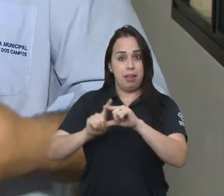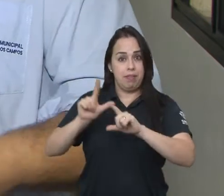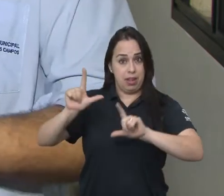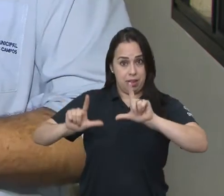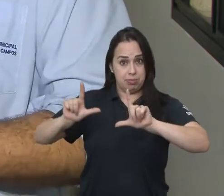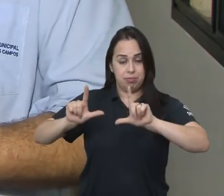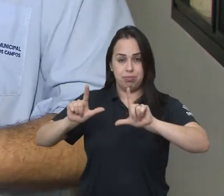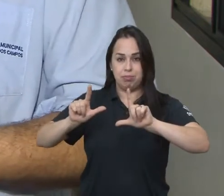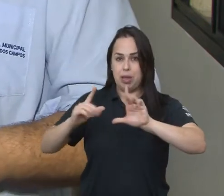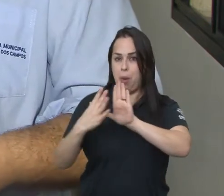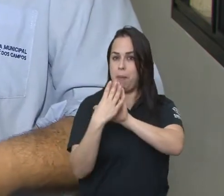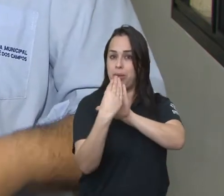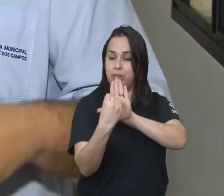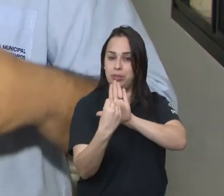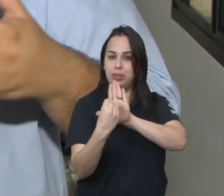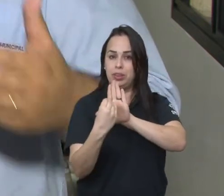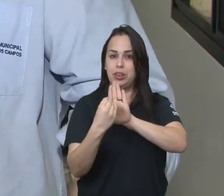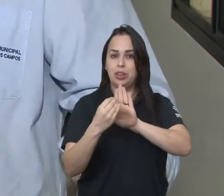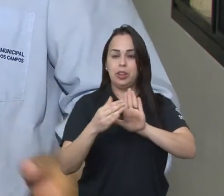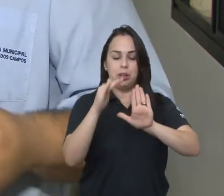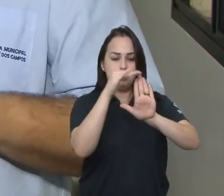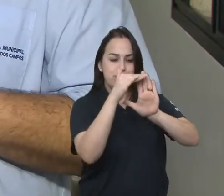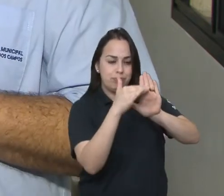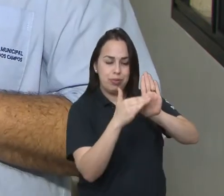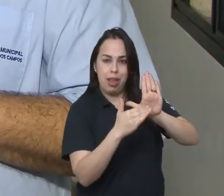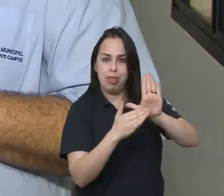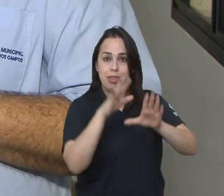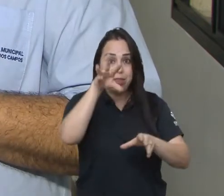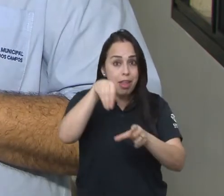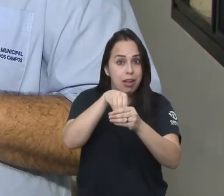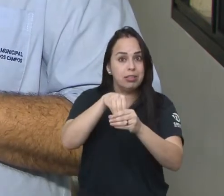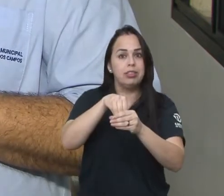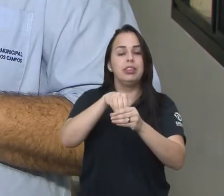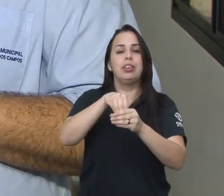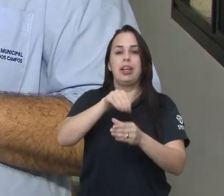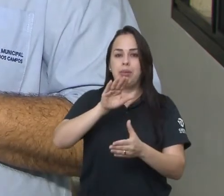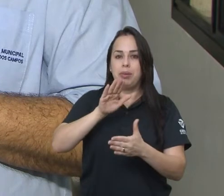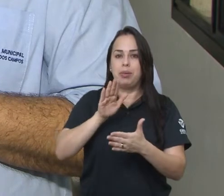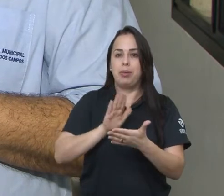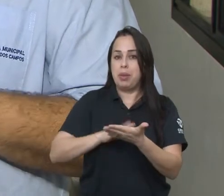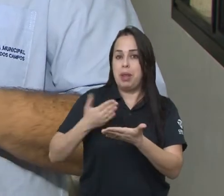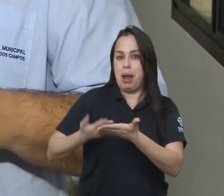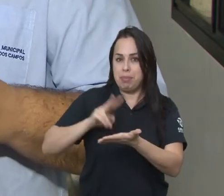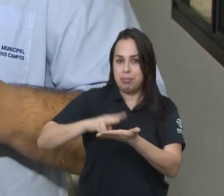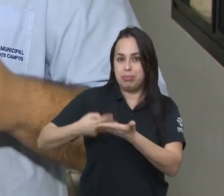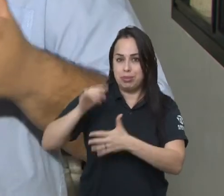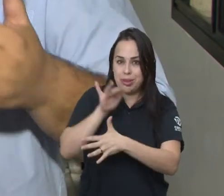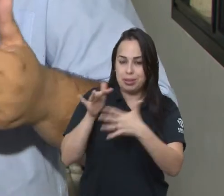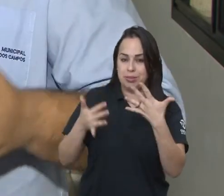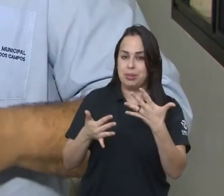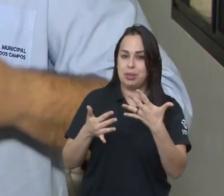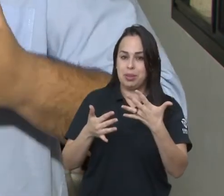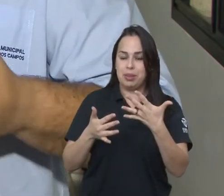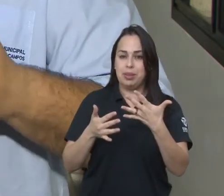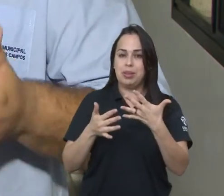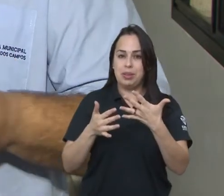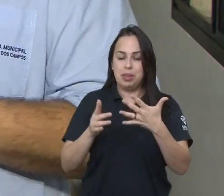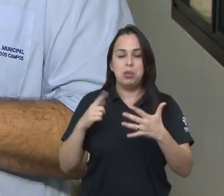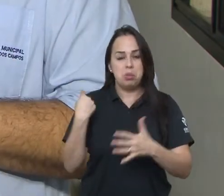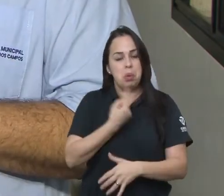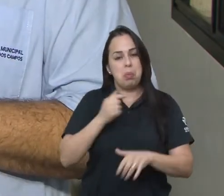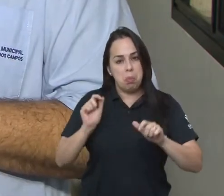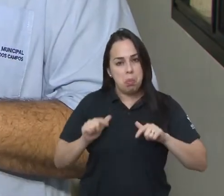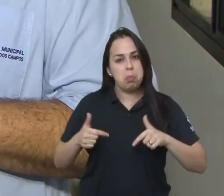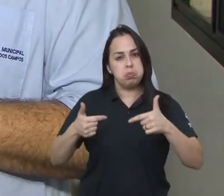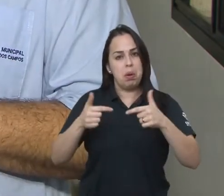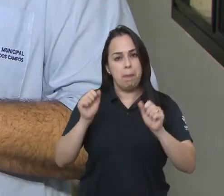que em todas as transmissões nós temos o intérprete de Libras ali para a comunidade e eu acho que isso é uma de muitas outras